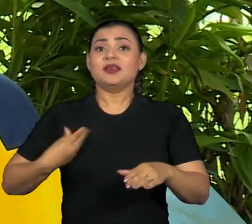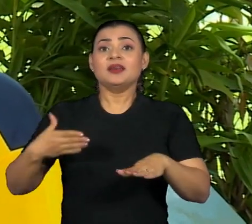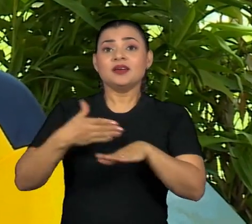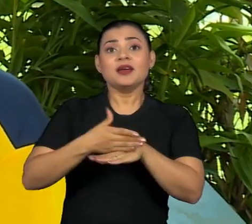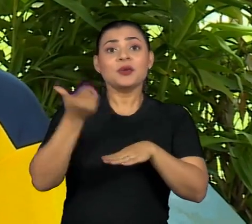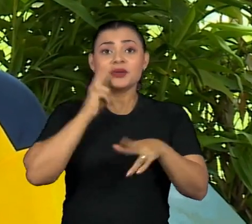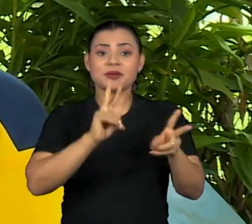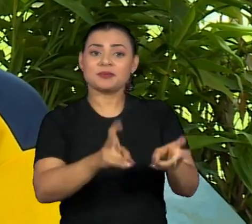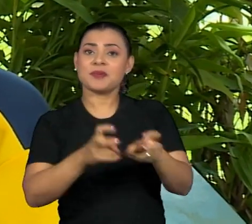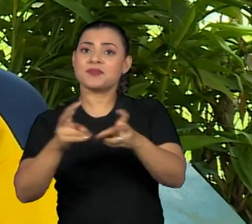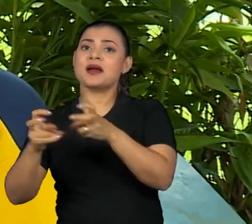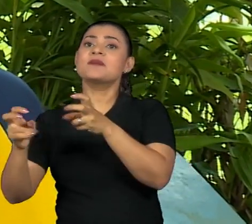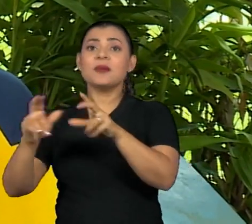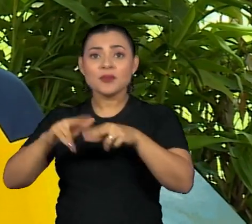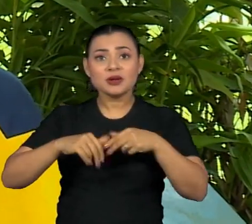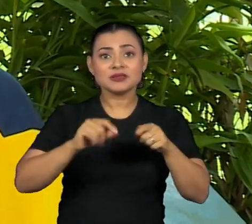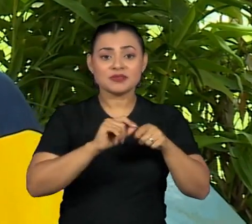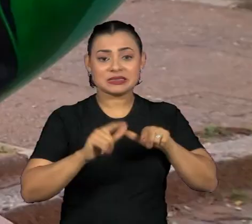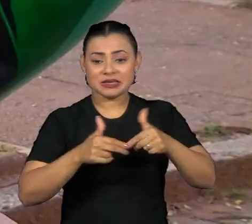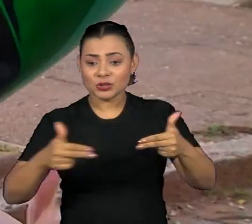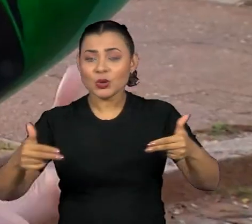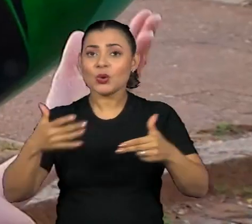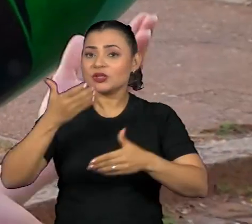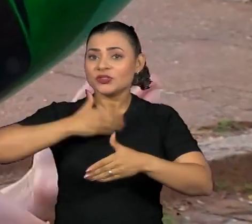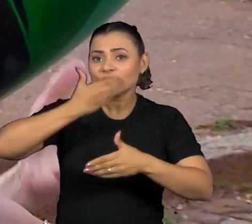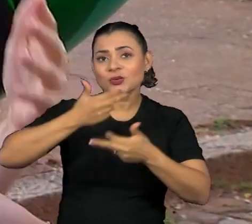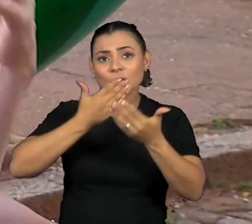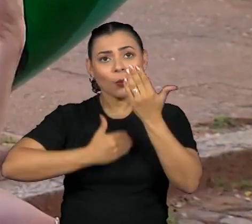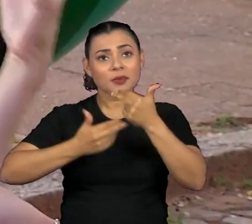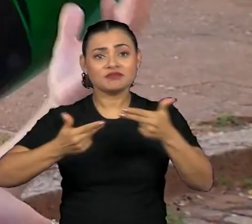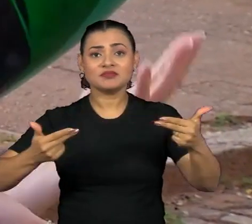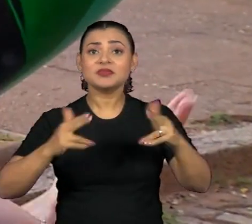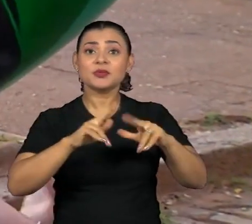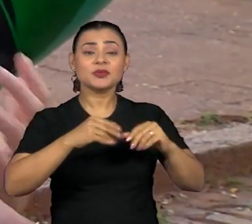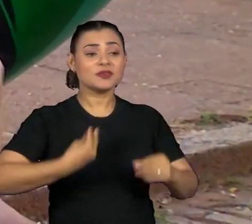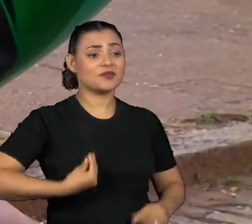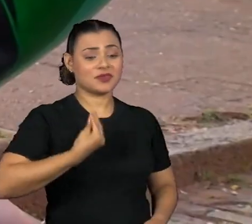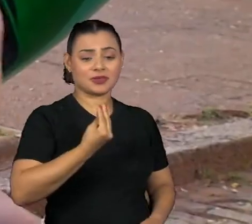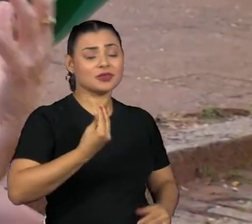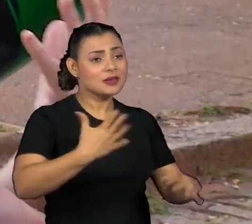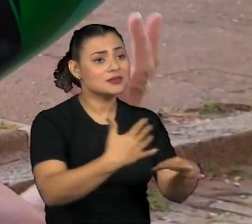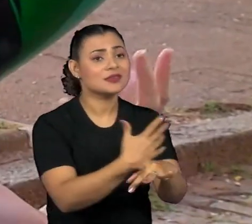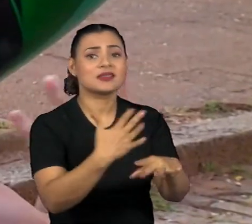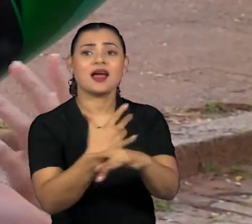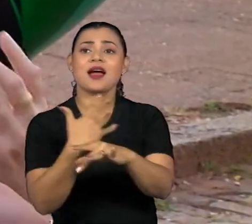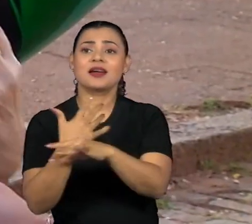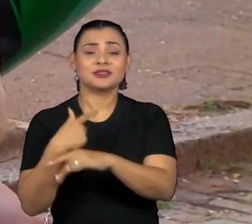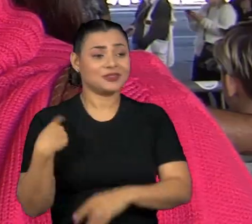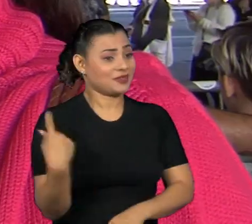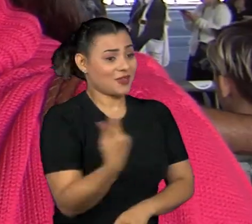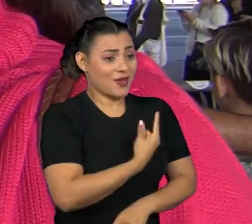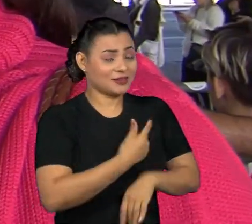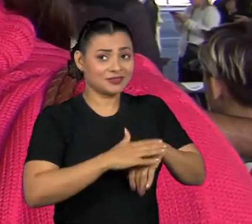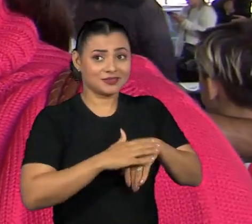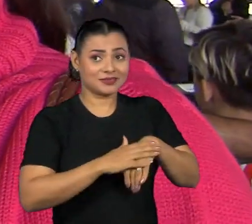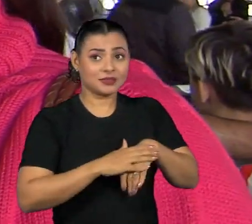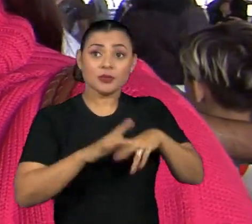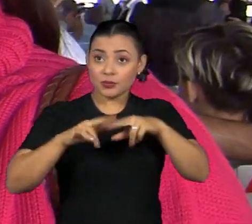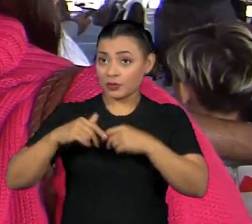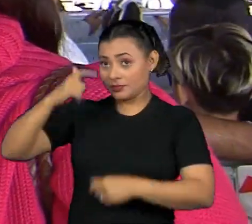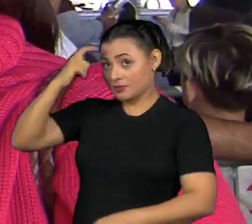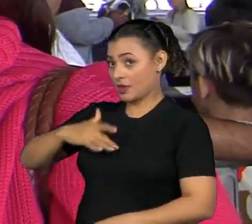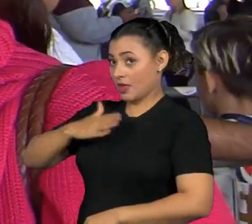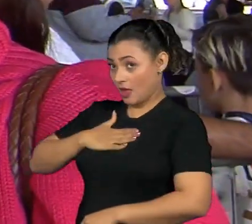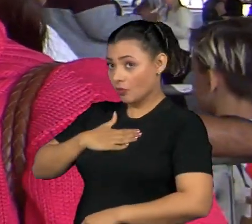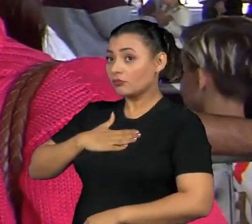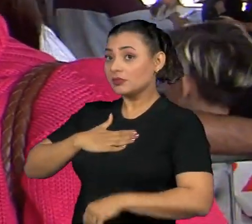as matérias-primas para fazer as coisas. É essa vida, é a cidade, somos nós. Através da minha figura